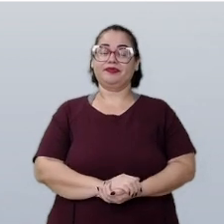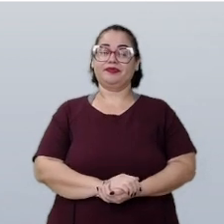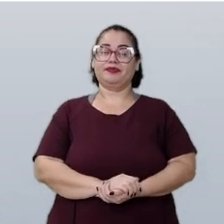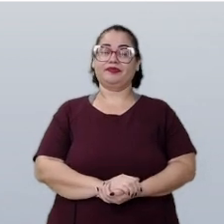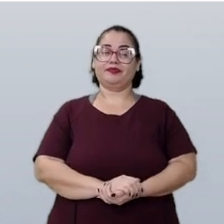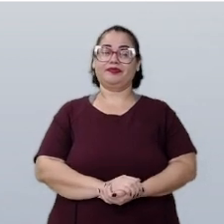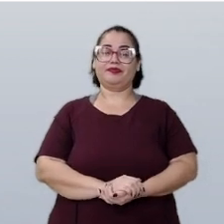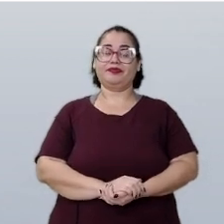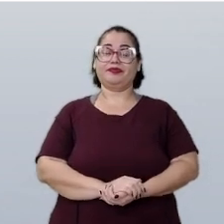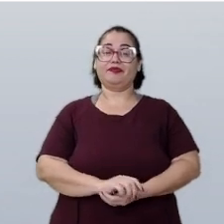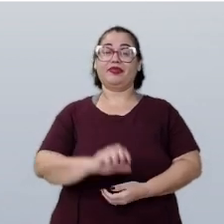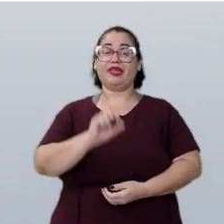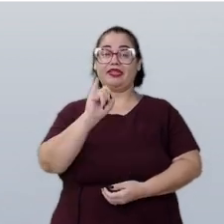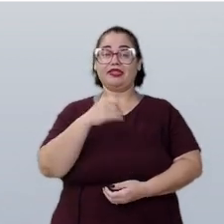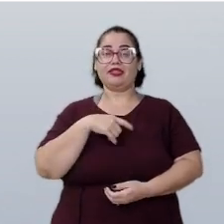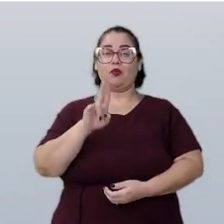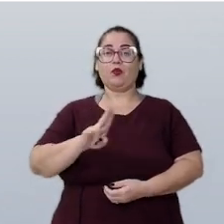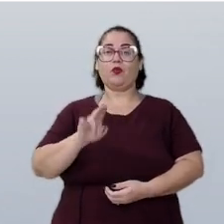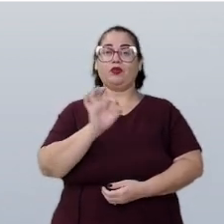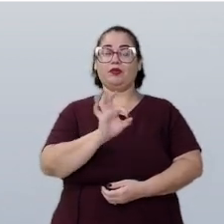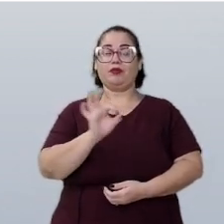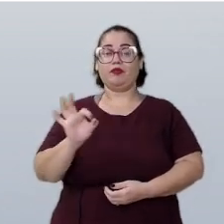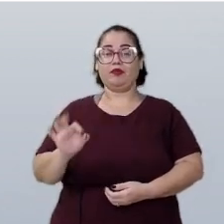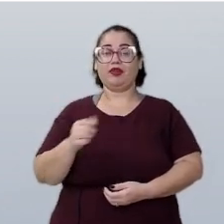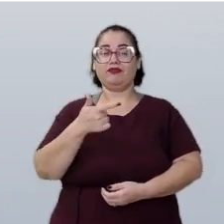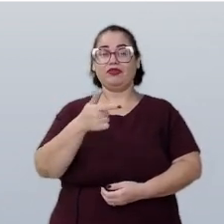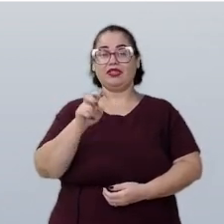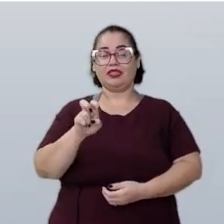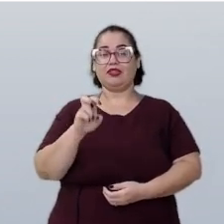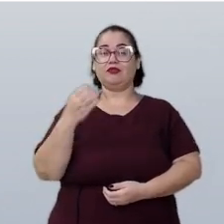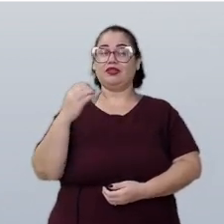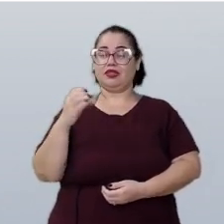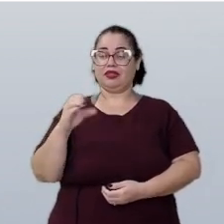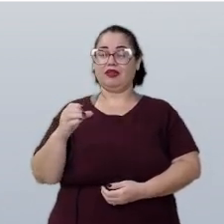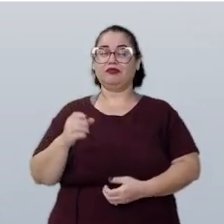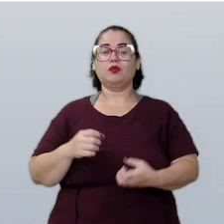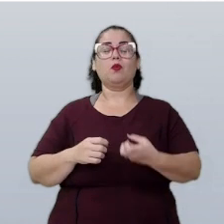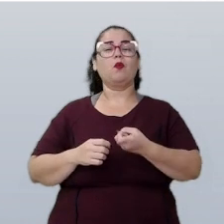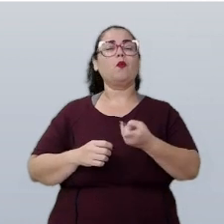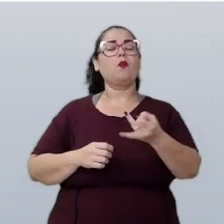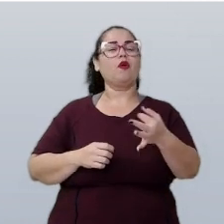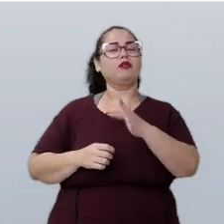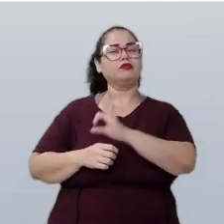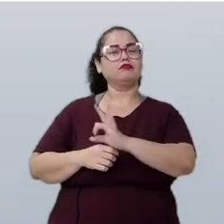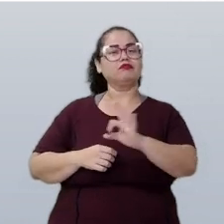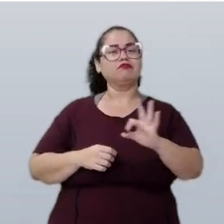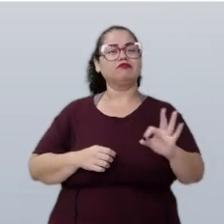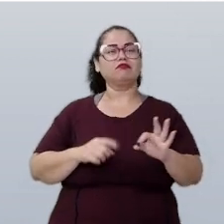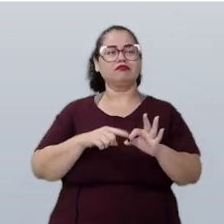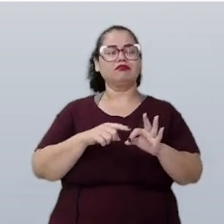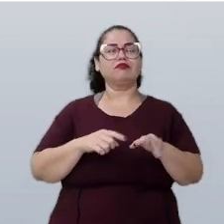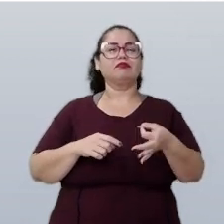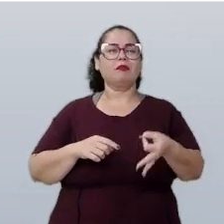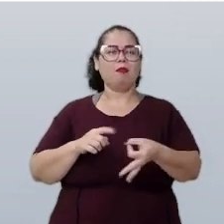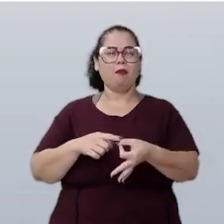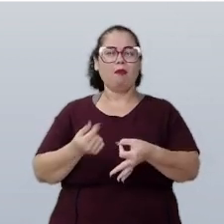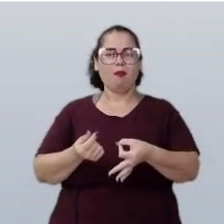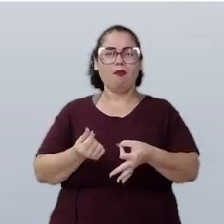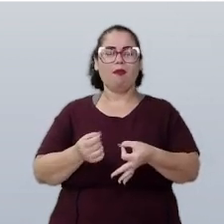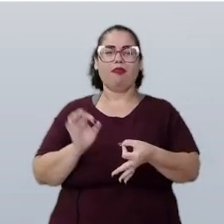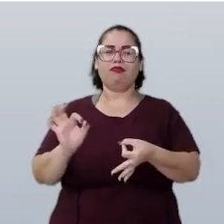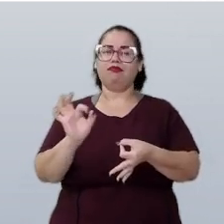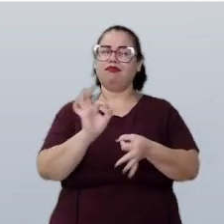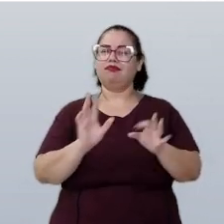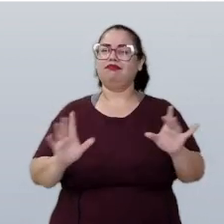Se eu pegar a moeda de vinte e cinco centavos, quantas moedas eu vou precisar para